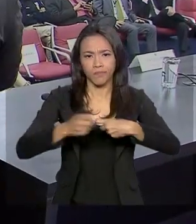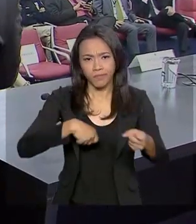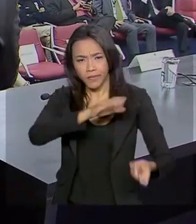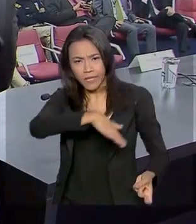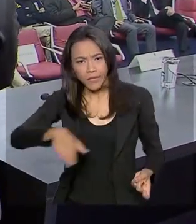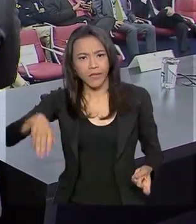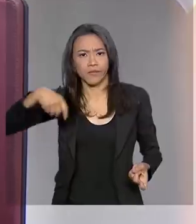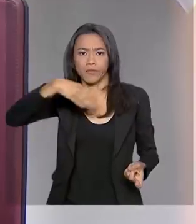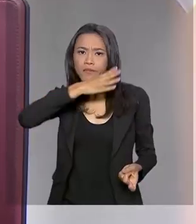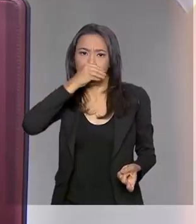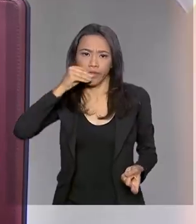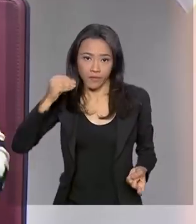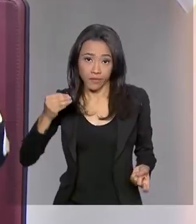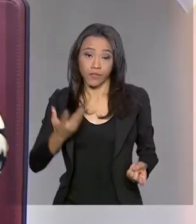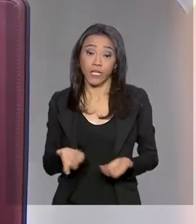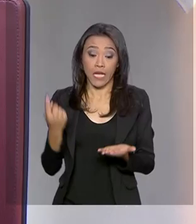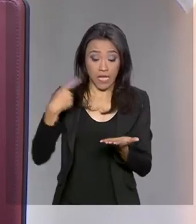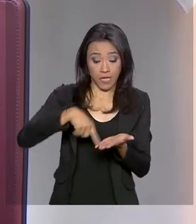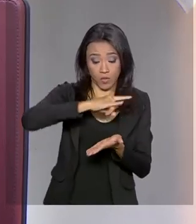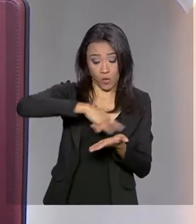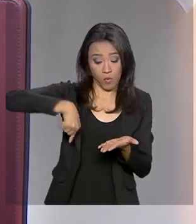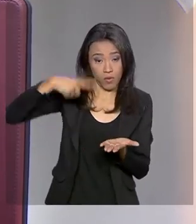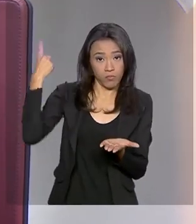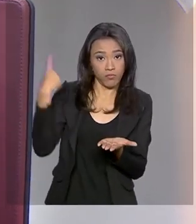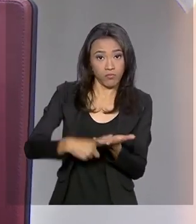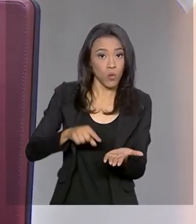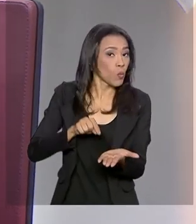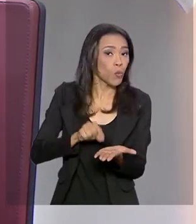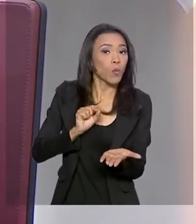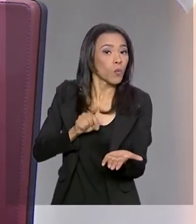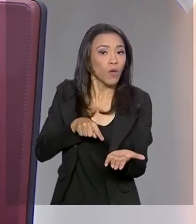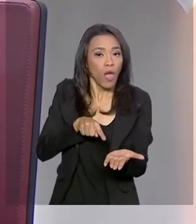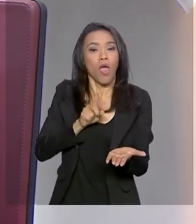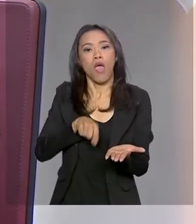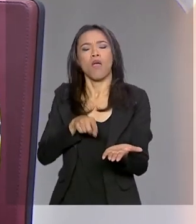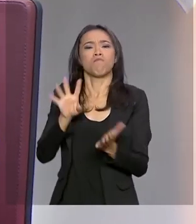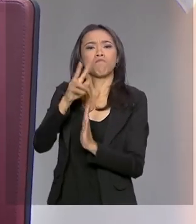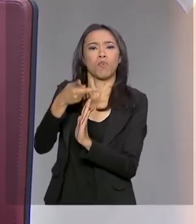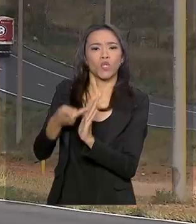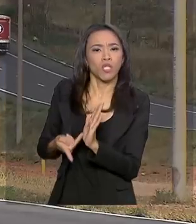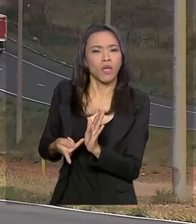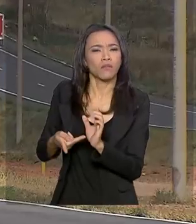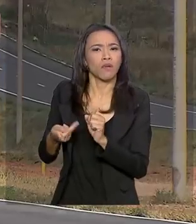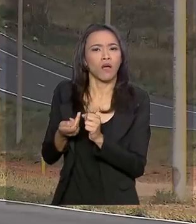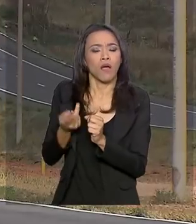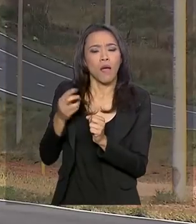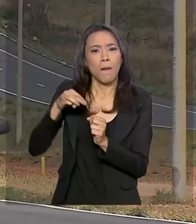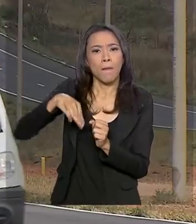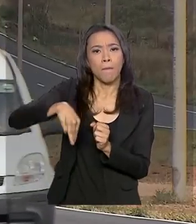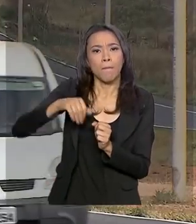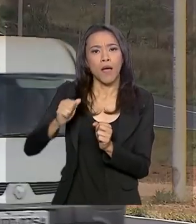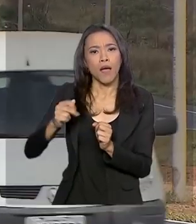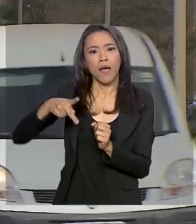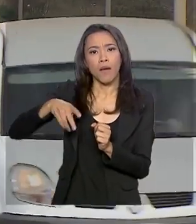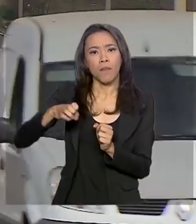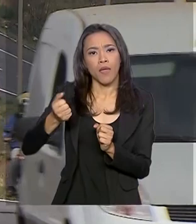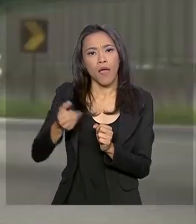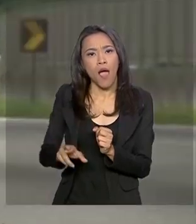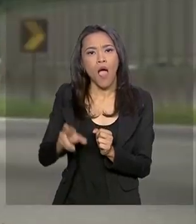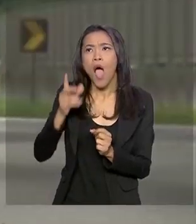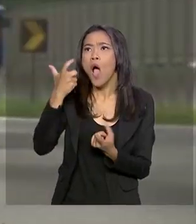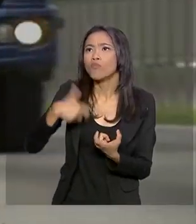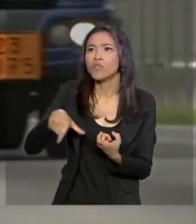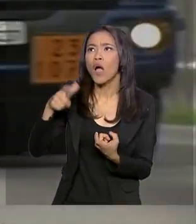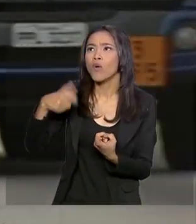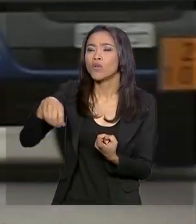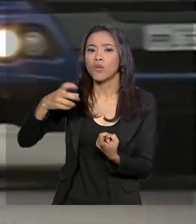adolescentes. O acordo prevê ainda a ampliação do projeto Mapear, que detecta trechos vulneráveis à